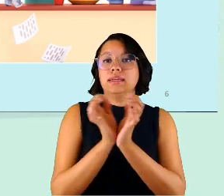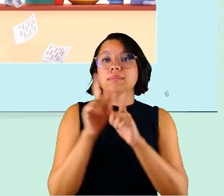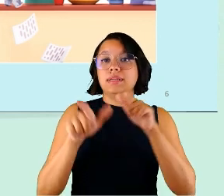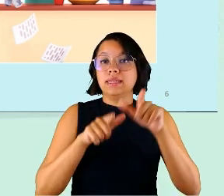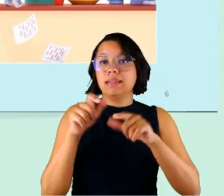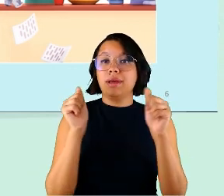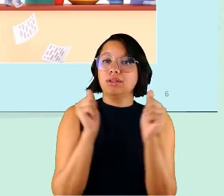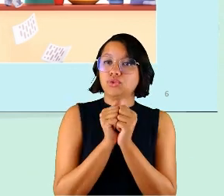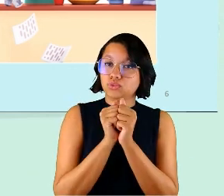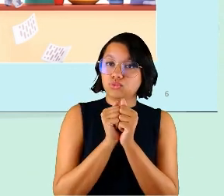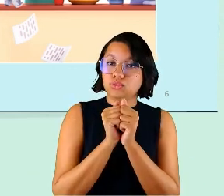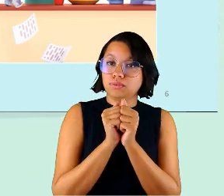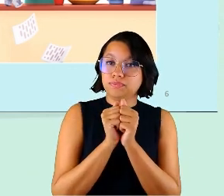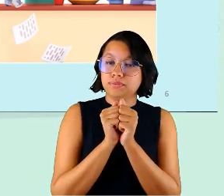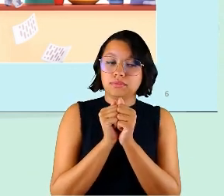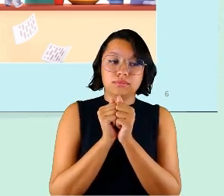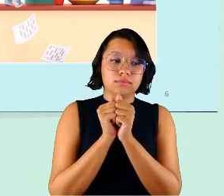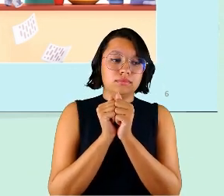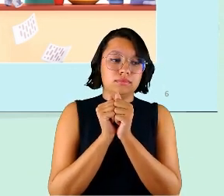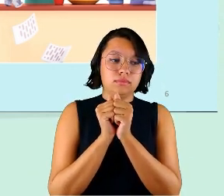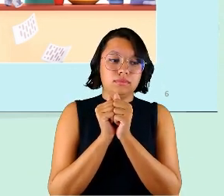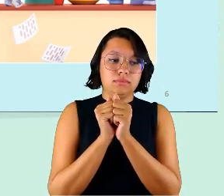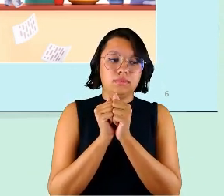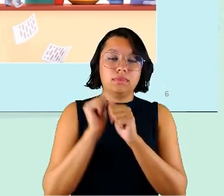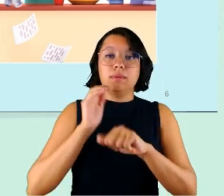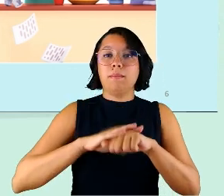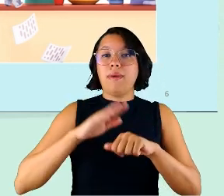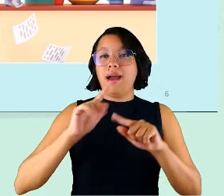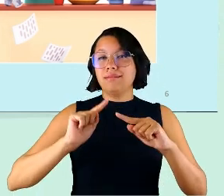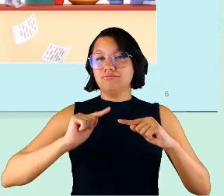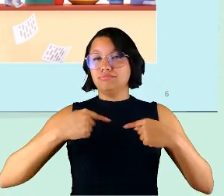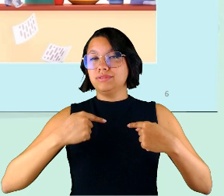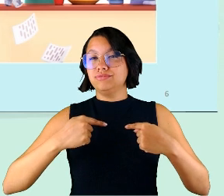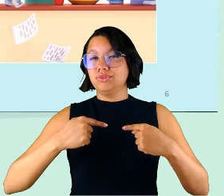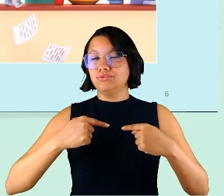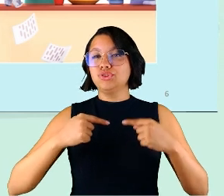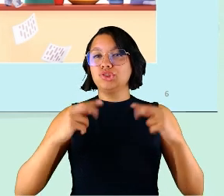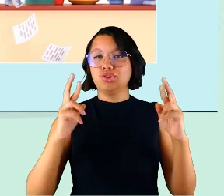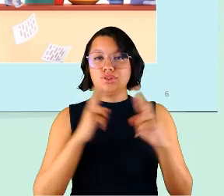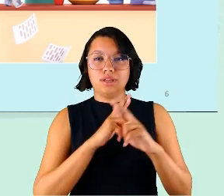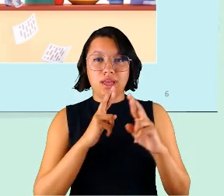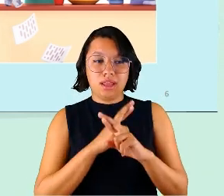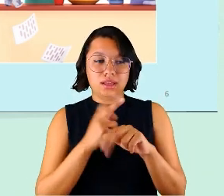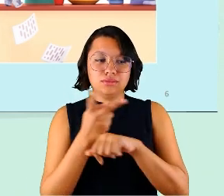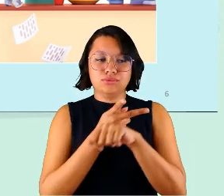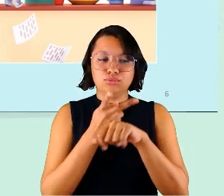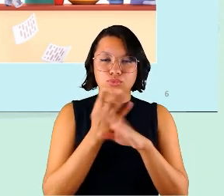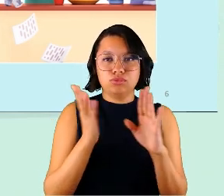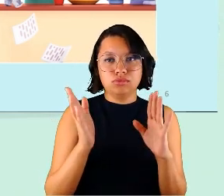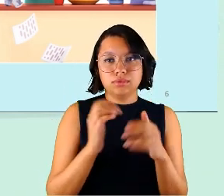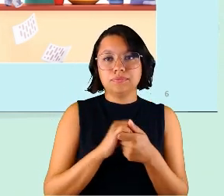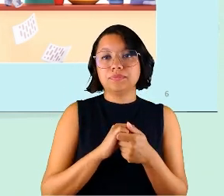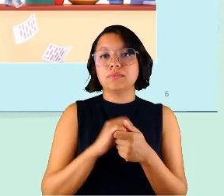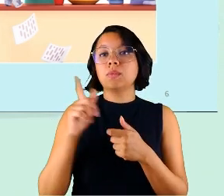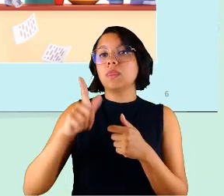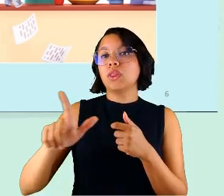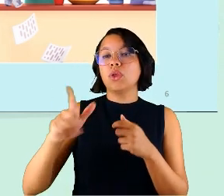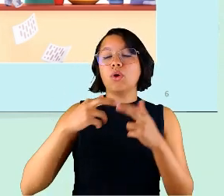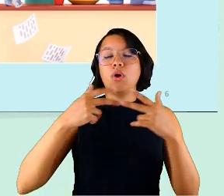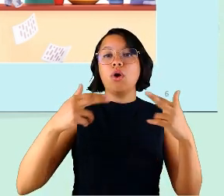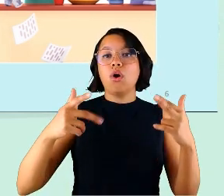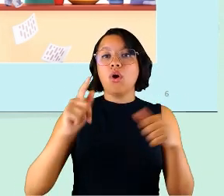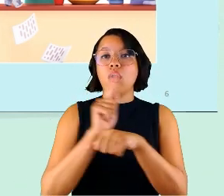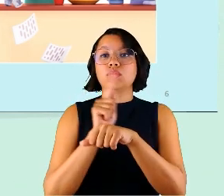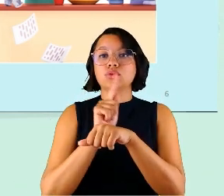equipe trabalhe conjuntamente, maior era esse desafio de sinergia, de busca da sinergia. E outra